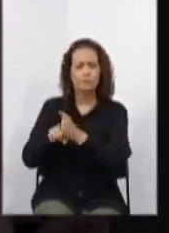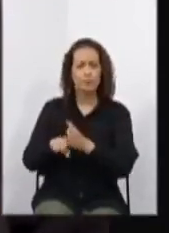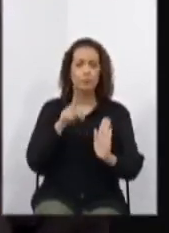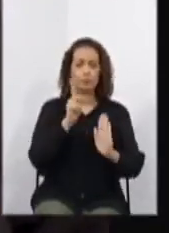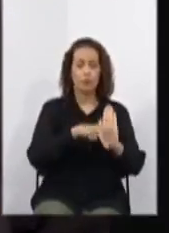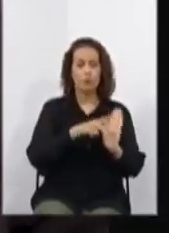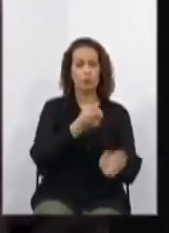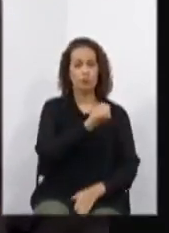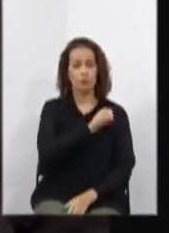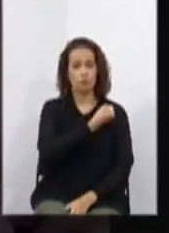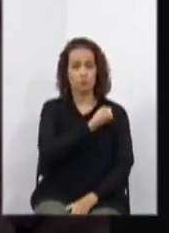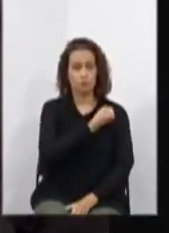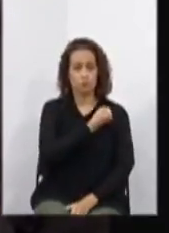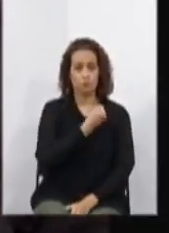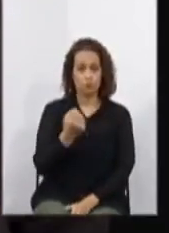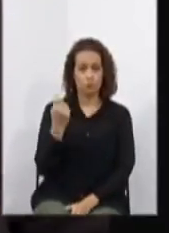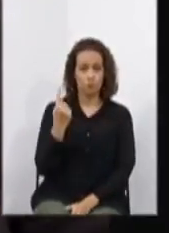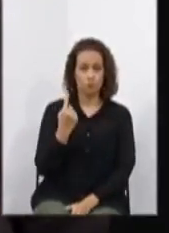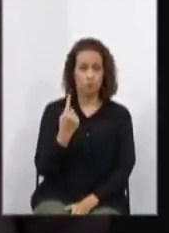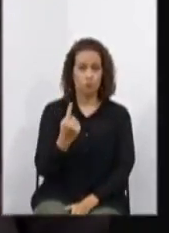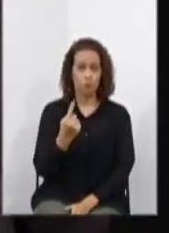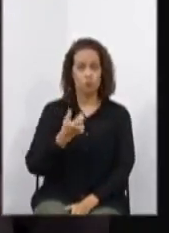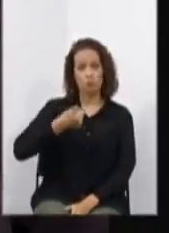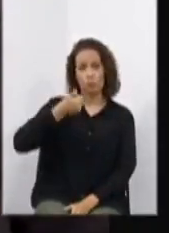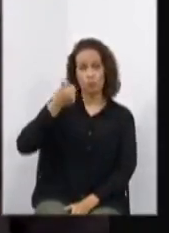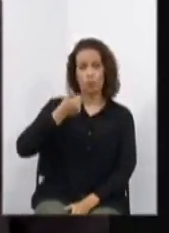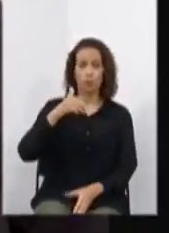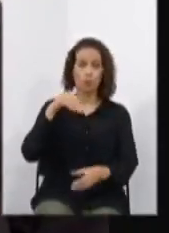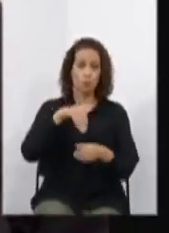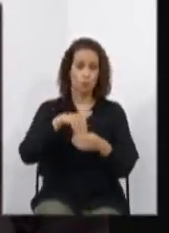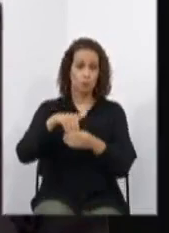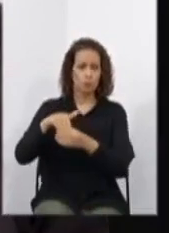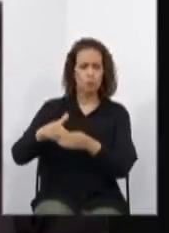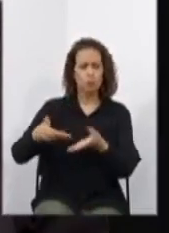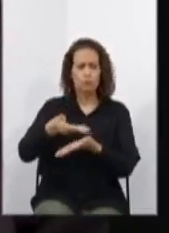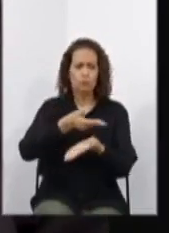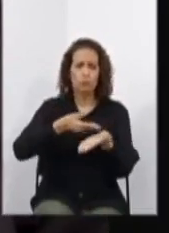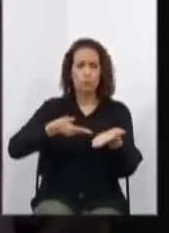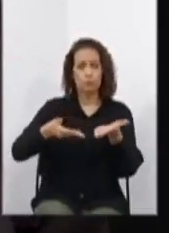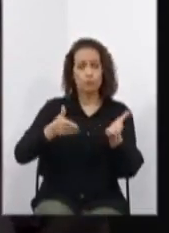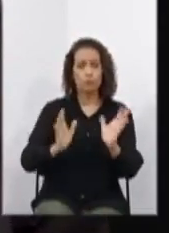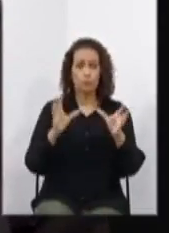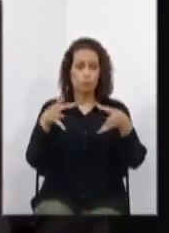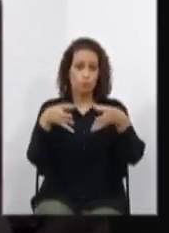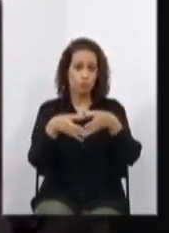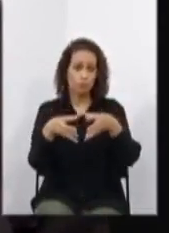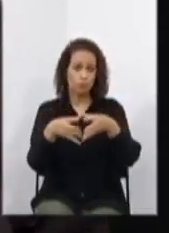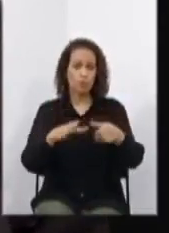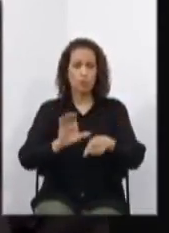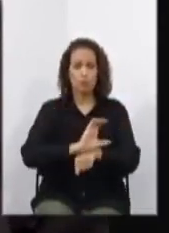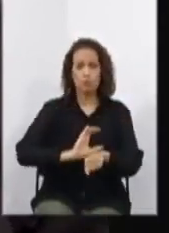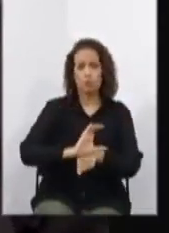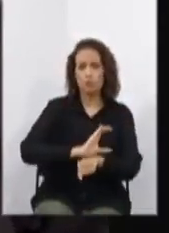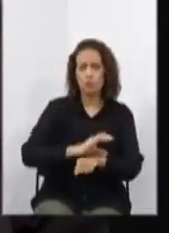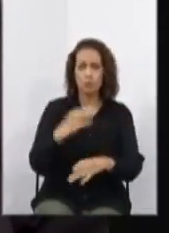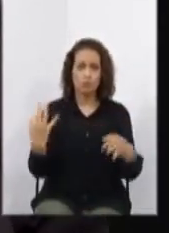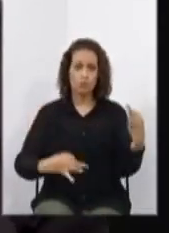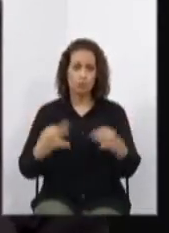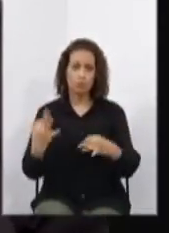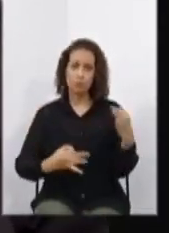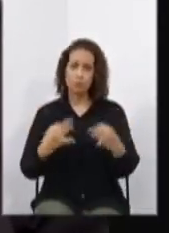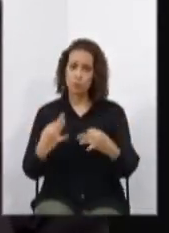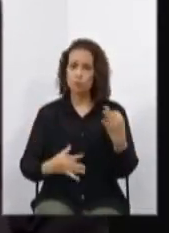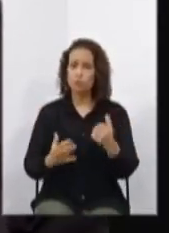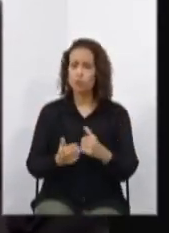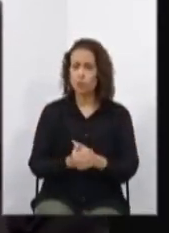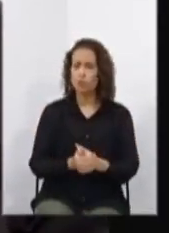ao analisar o projeto no primeiro turno de tramitação, a Comissão de Constituição e Justiça considerou